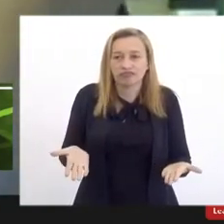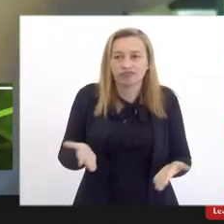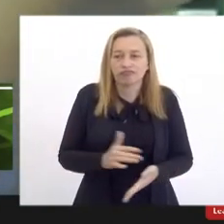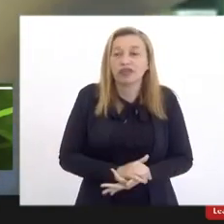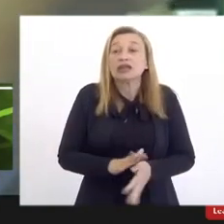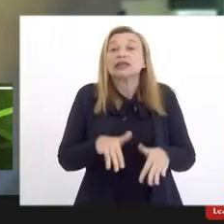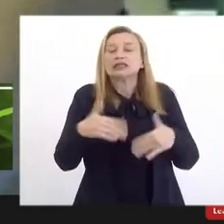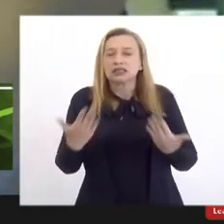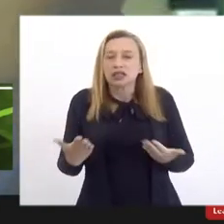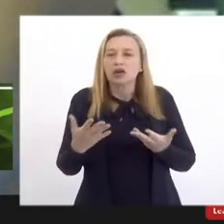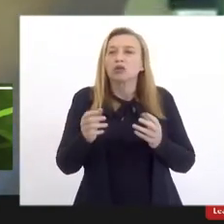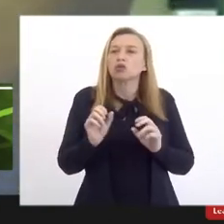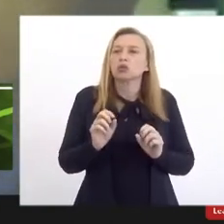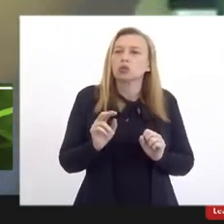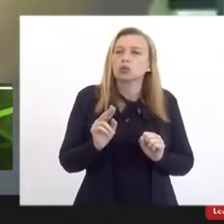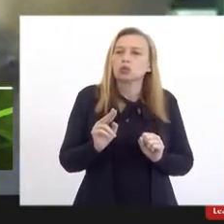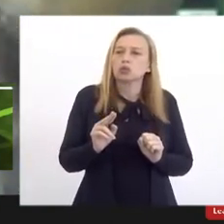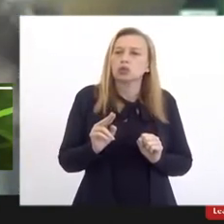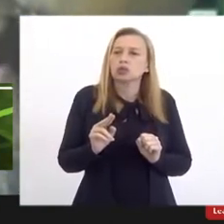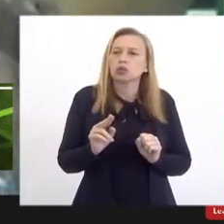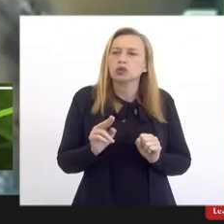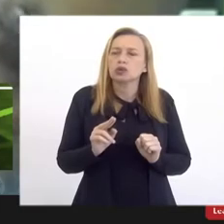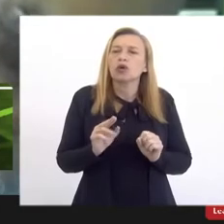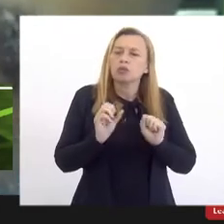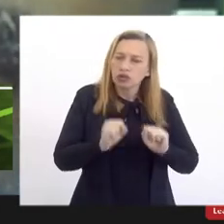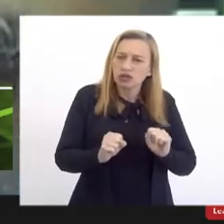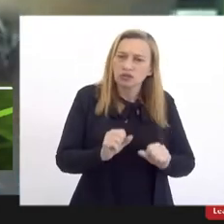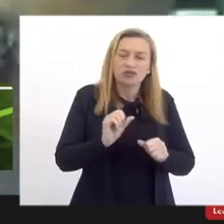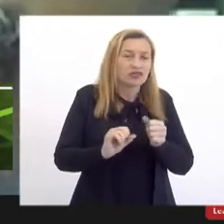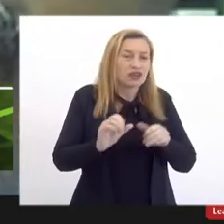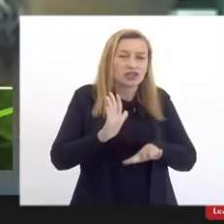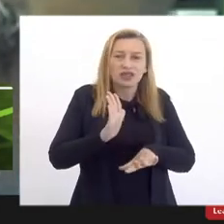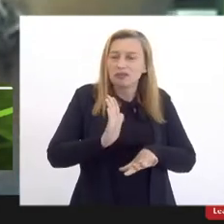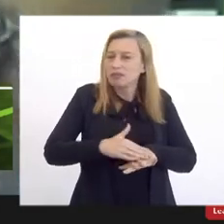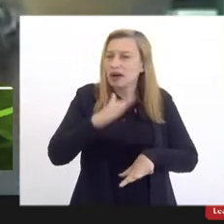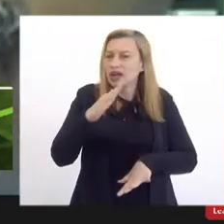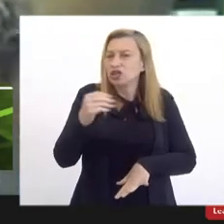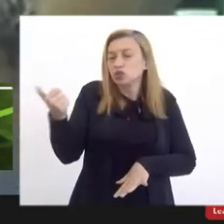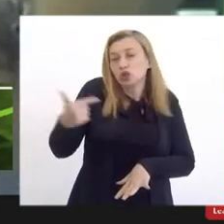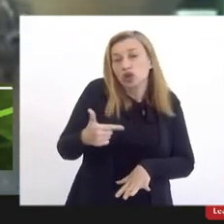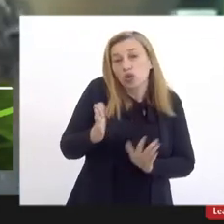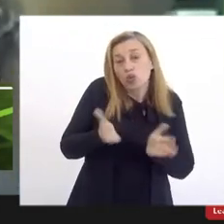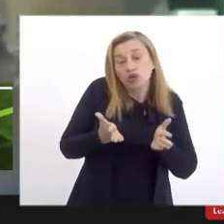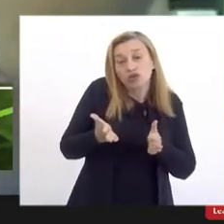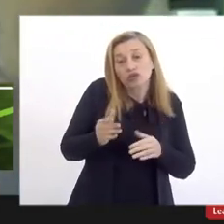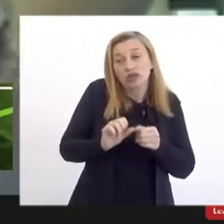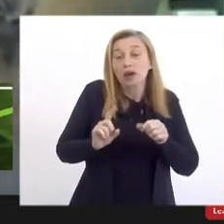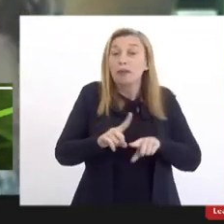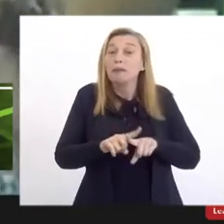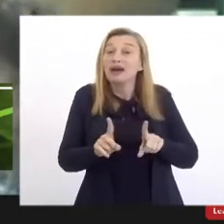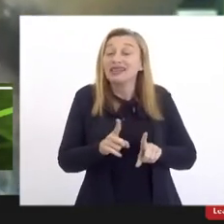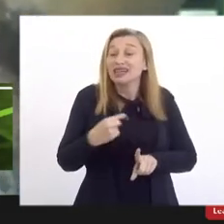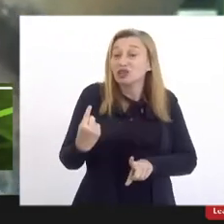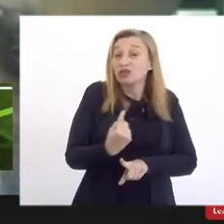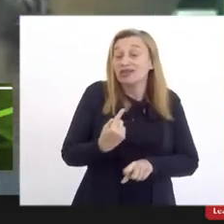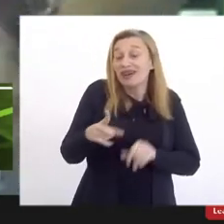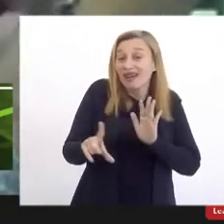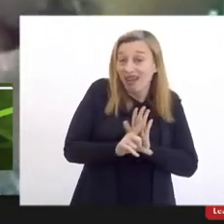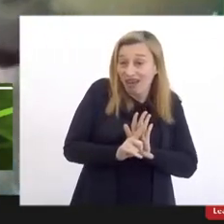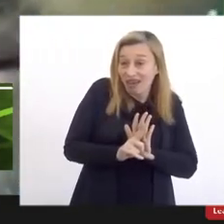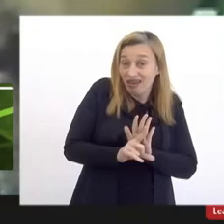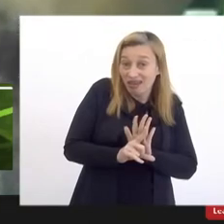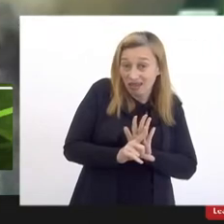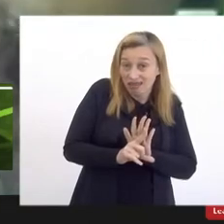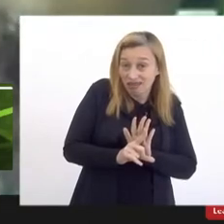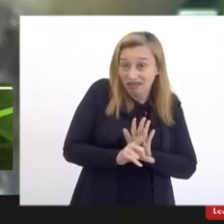Então, nós poderíamos estar fazendo bem mais do que hoje nós fazemos, mas a nossa lei, que foi